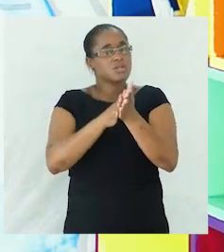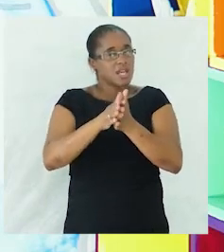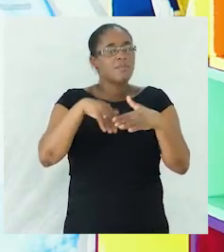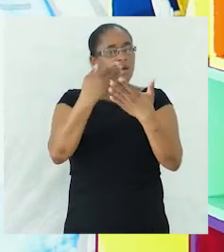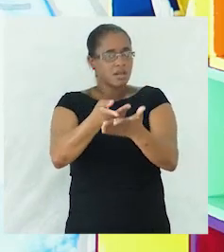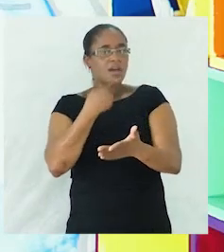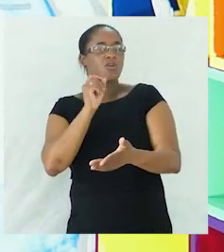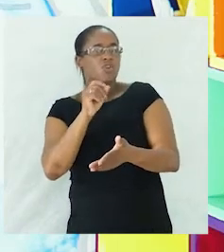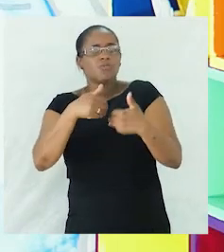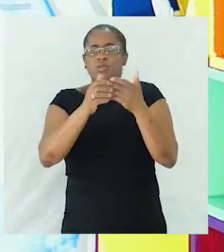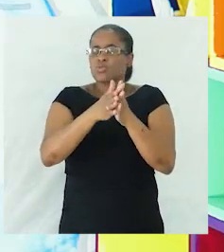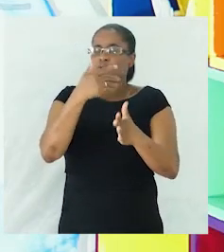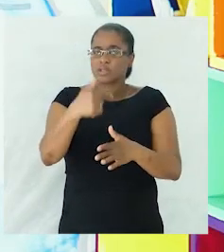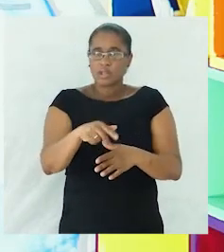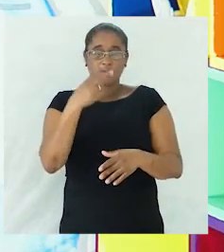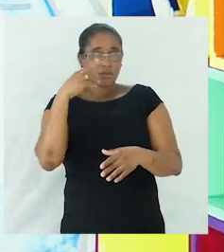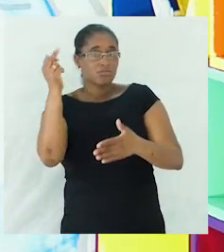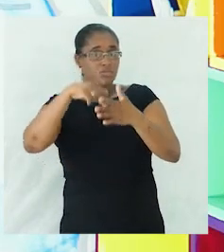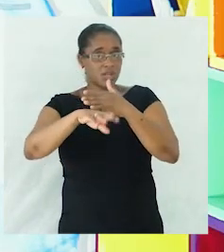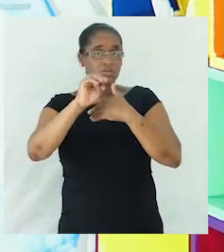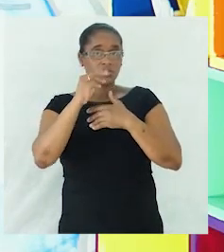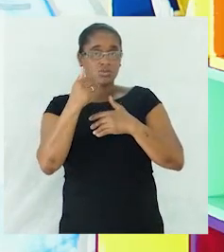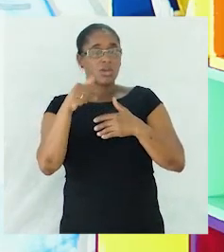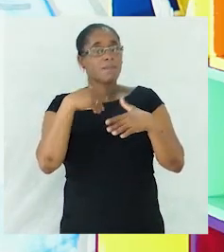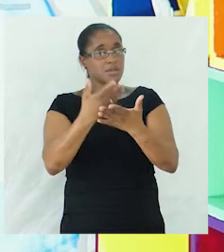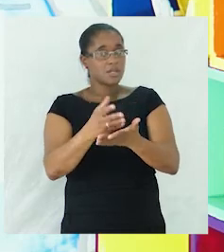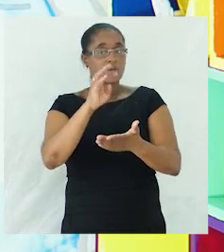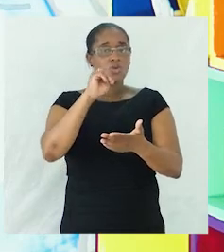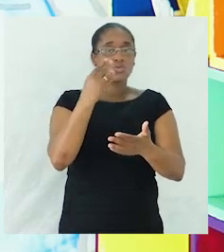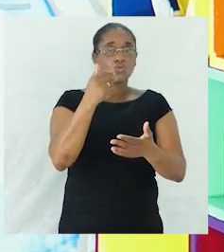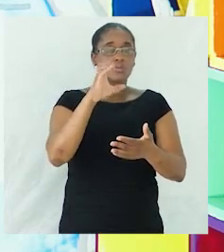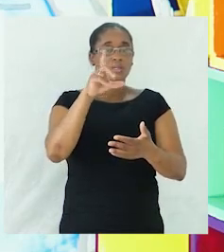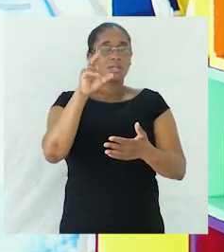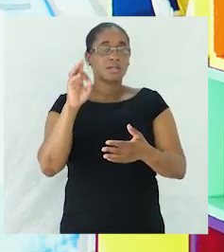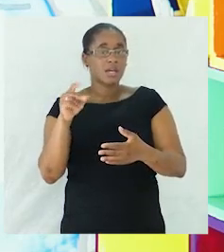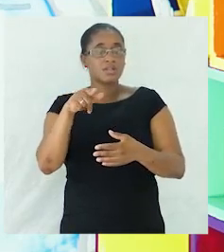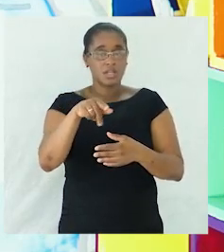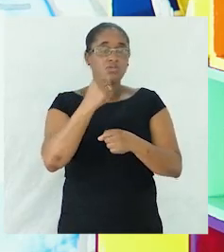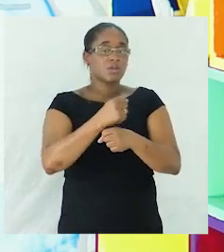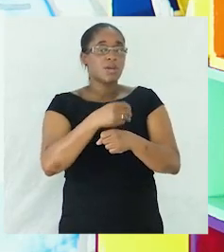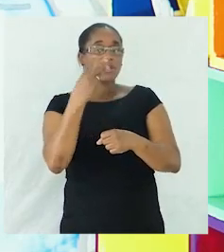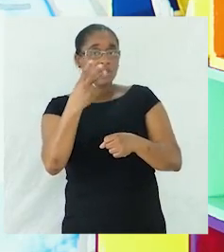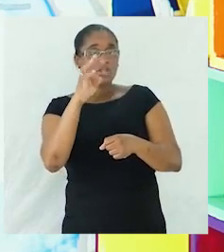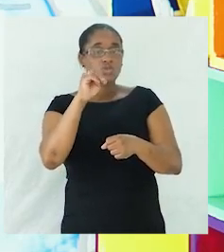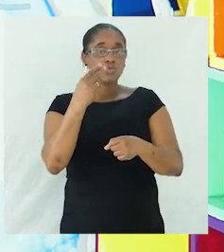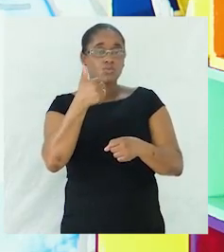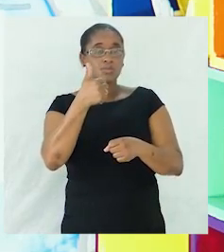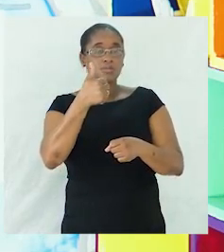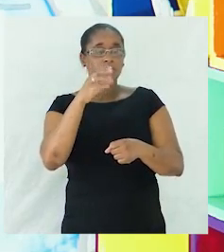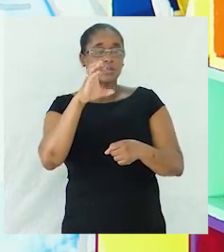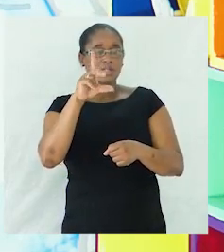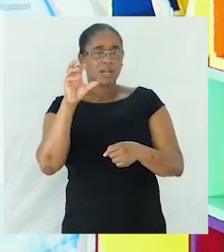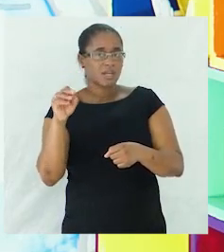vimos que os substantivos apresentam algumas subclasses e nós vimos aqui três subclasses substantivos próprios